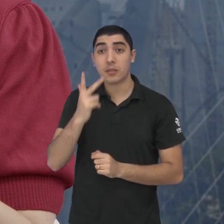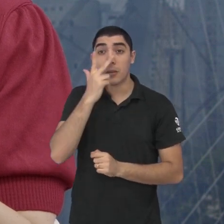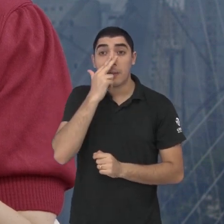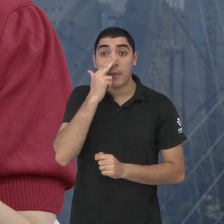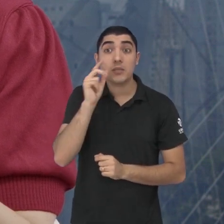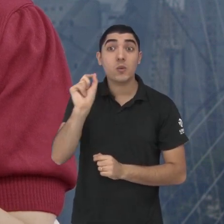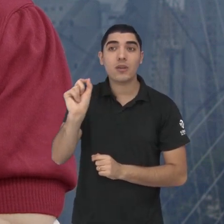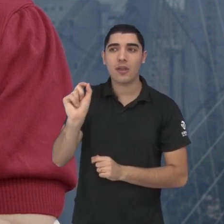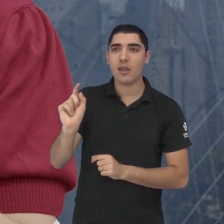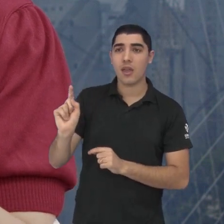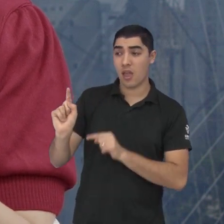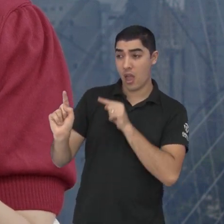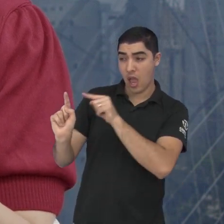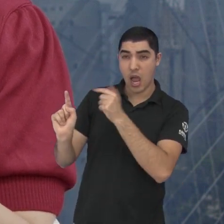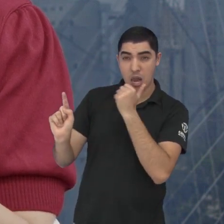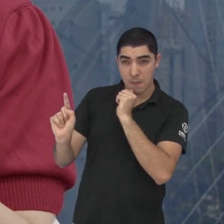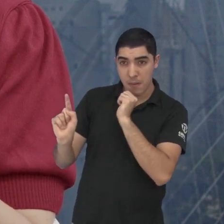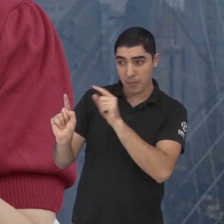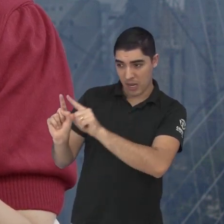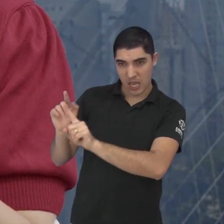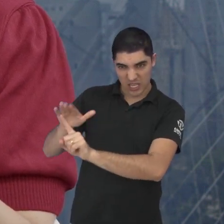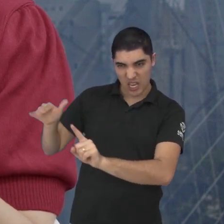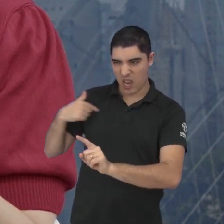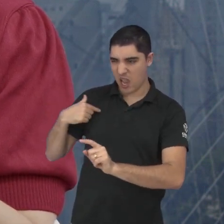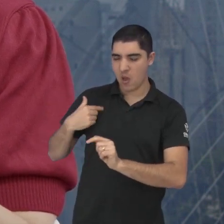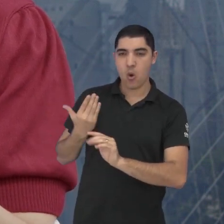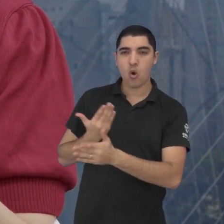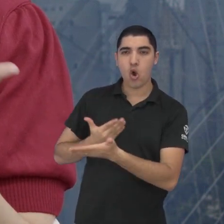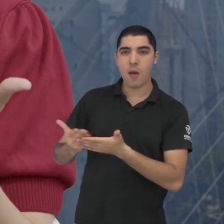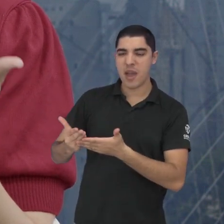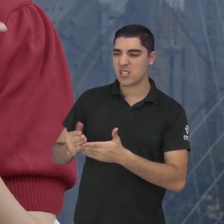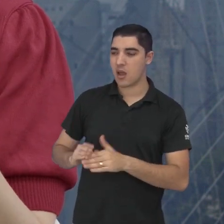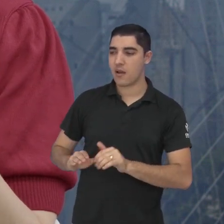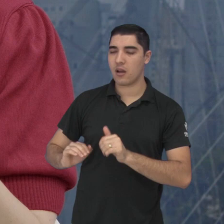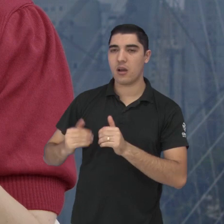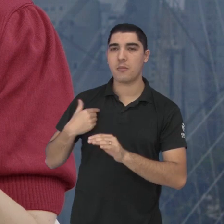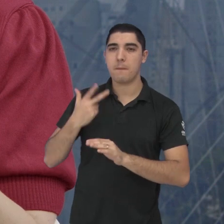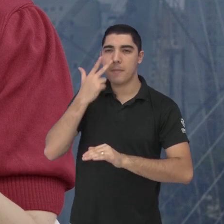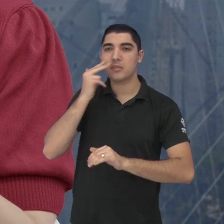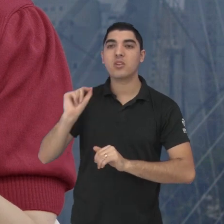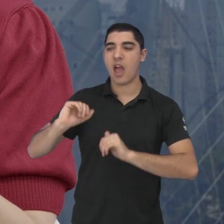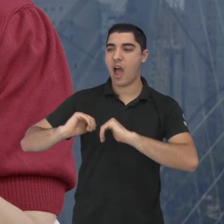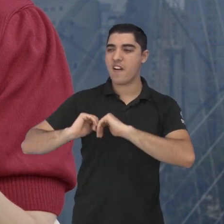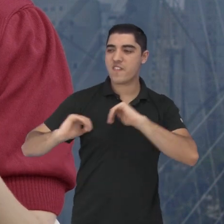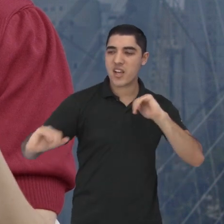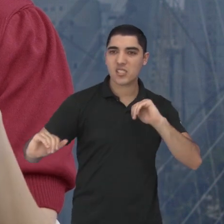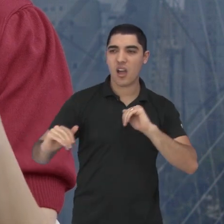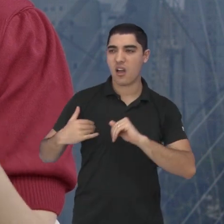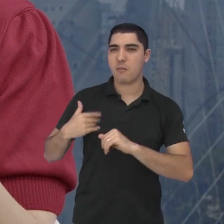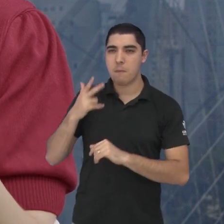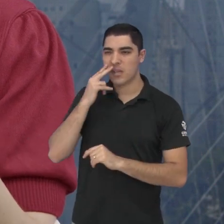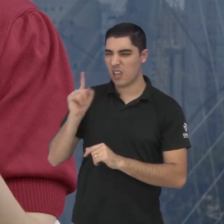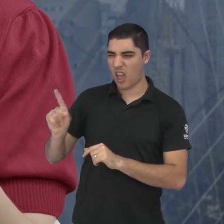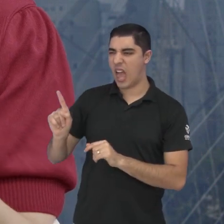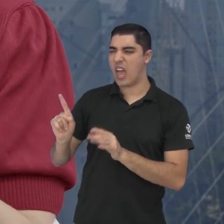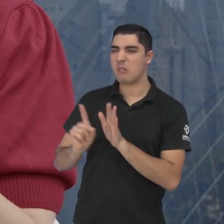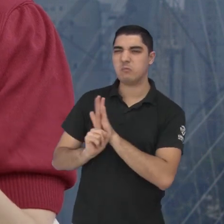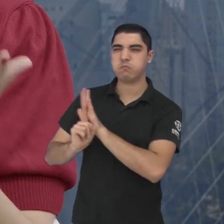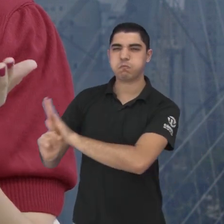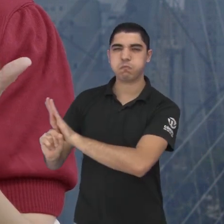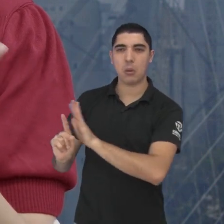né essa mãe essa criança de estar né socialmente convivendo